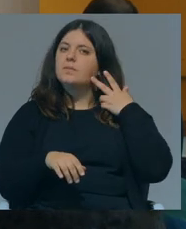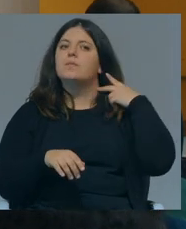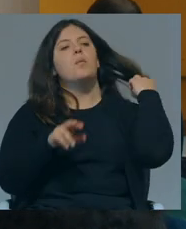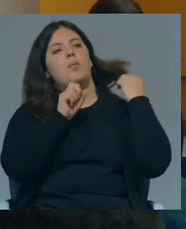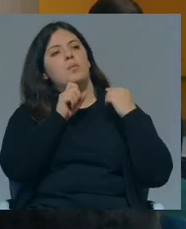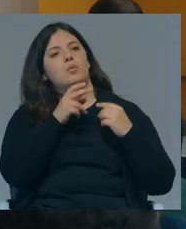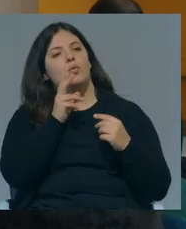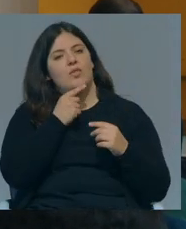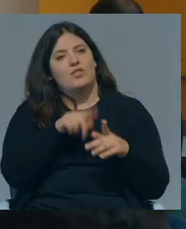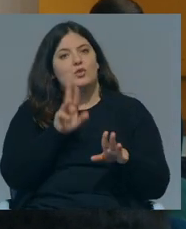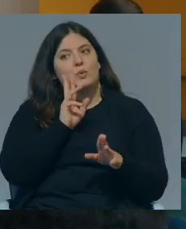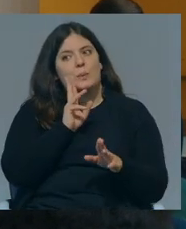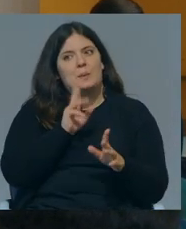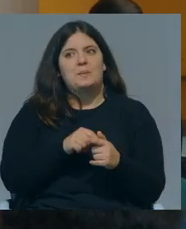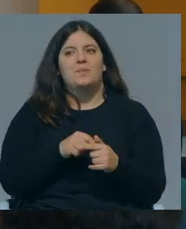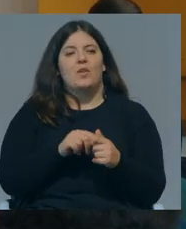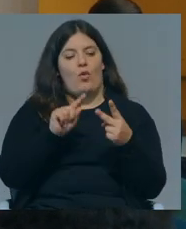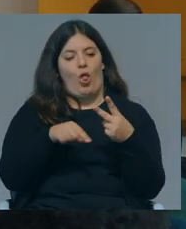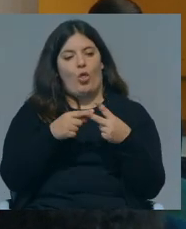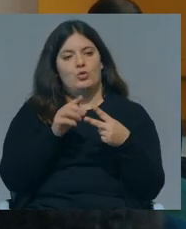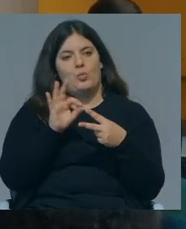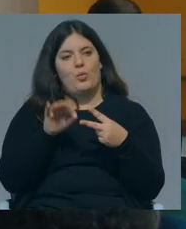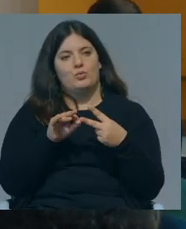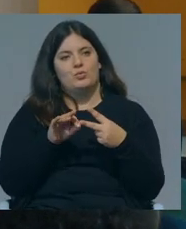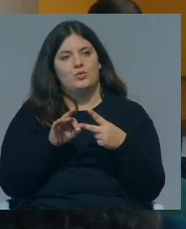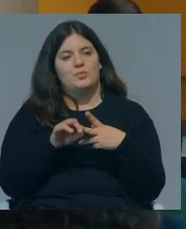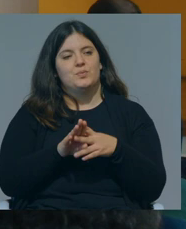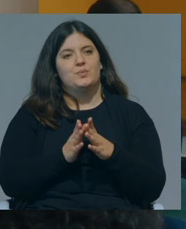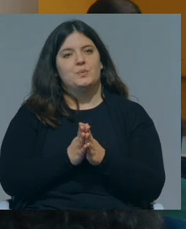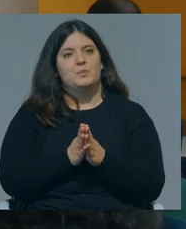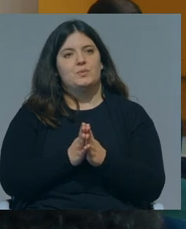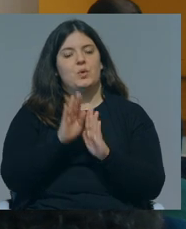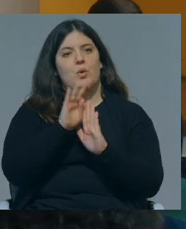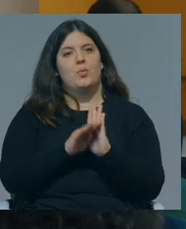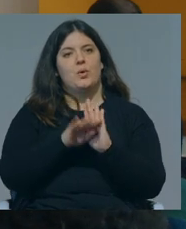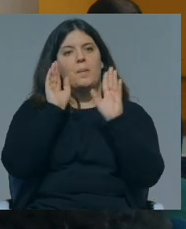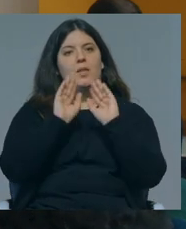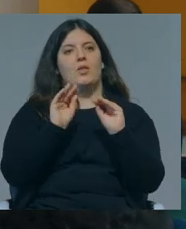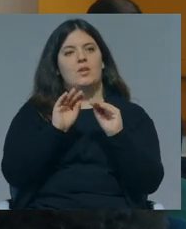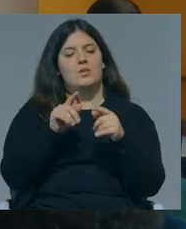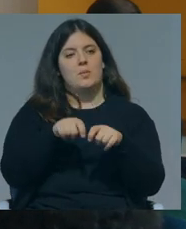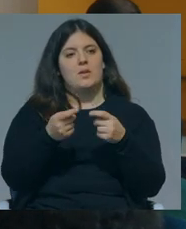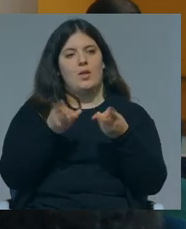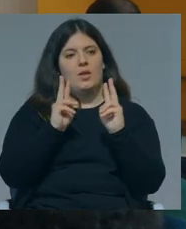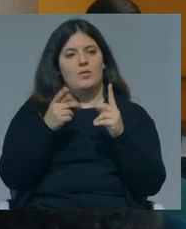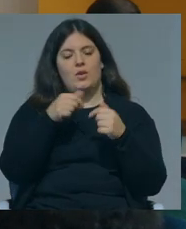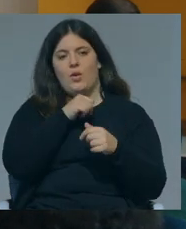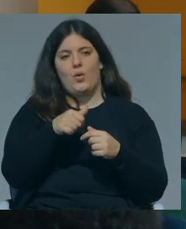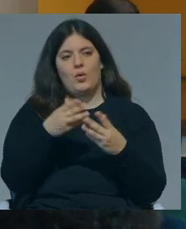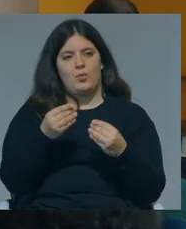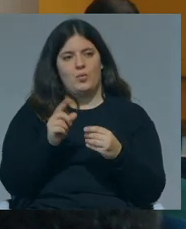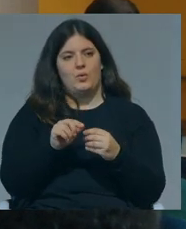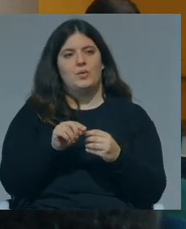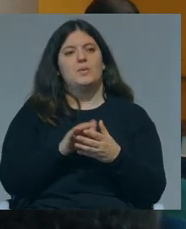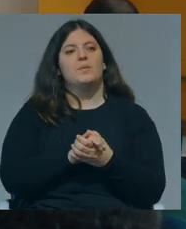vez, desculpa, é que foram logo aos dois pontos se calhar do programa de educação do livro com os quais eu não concordo, sendo que isso não